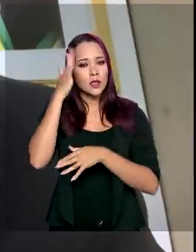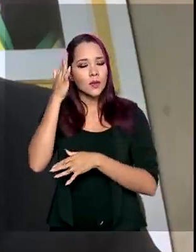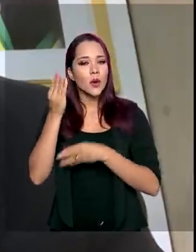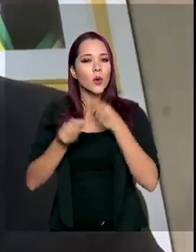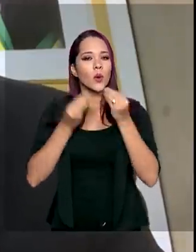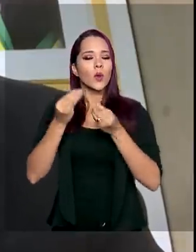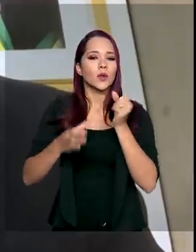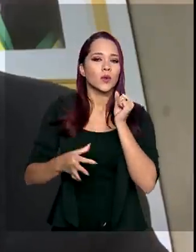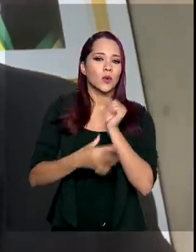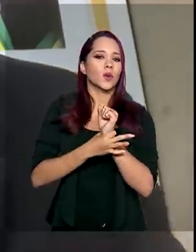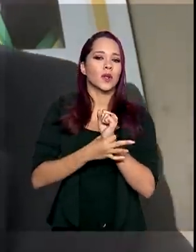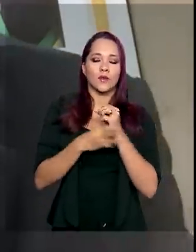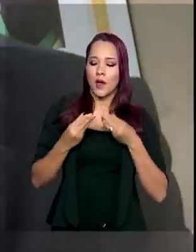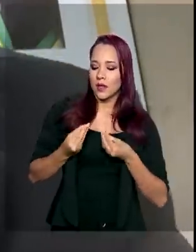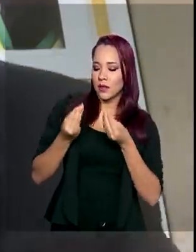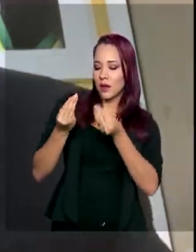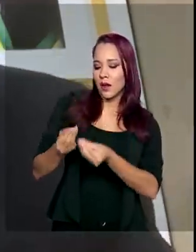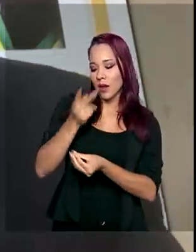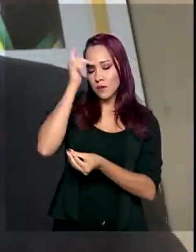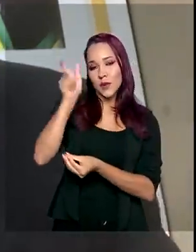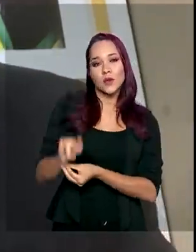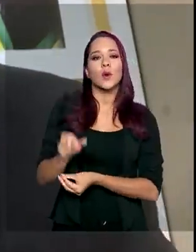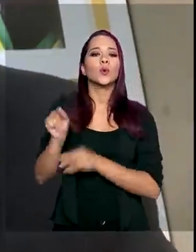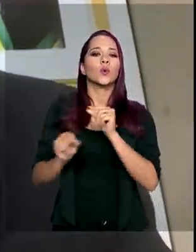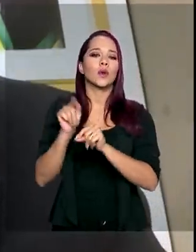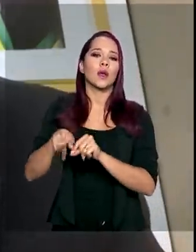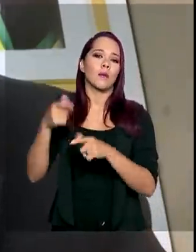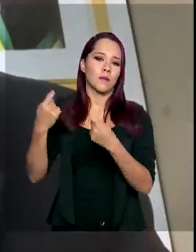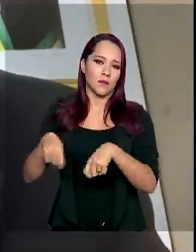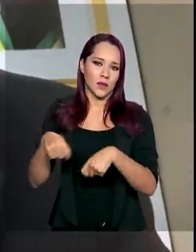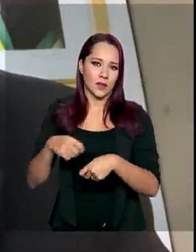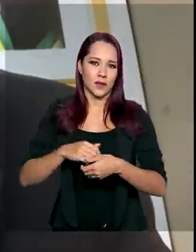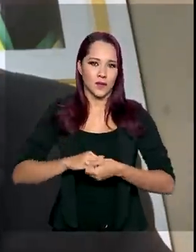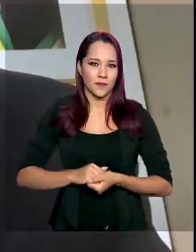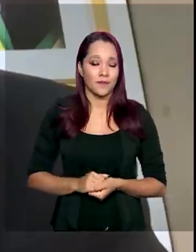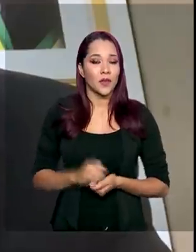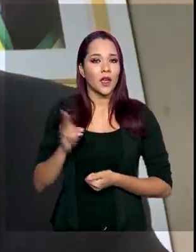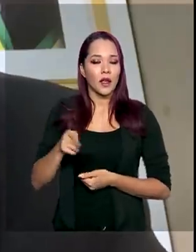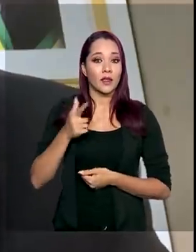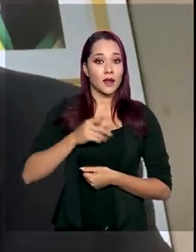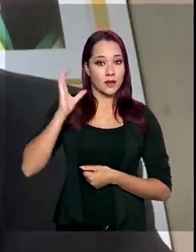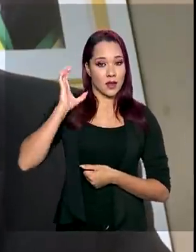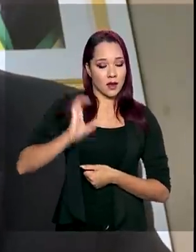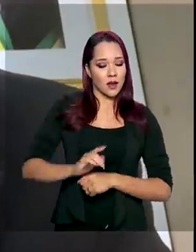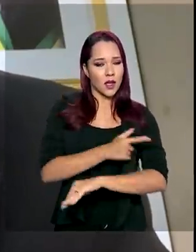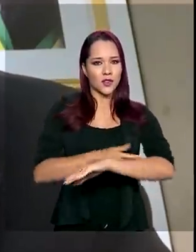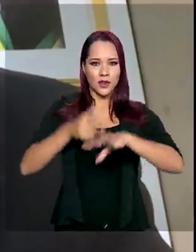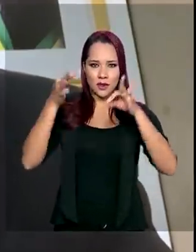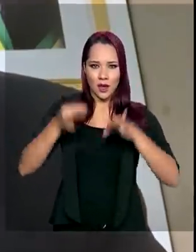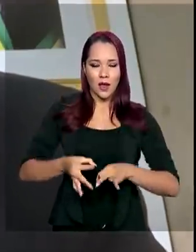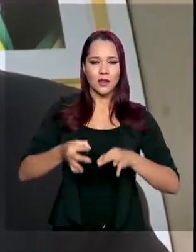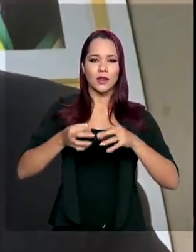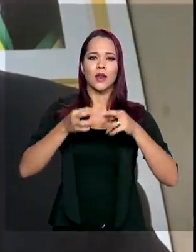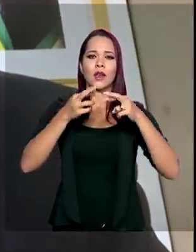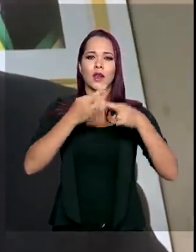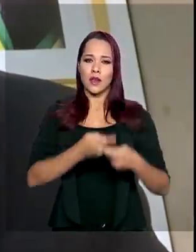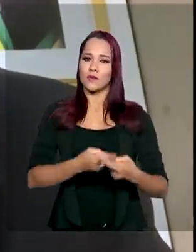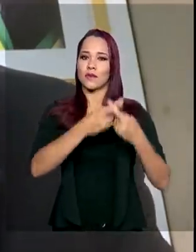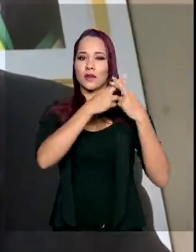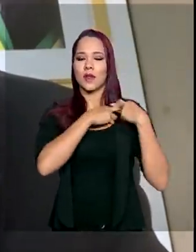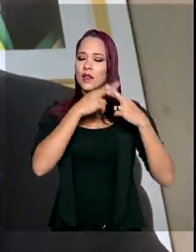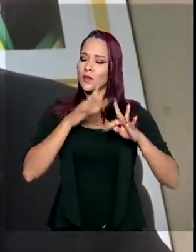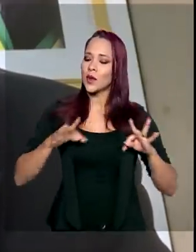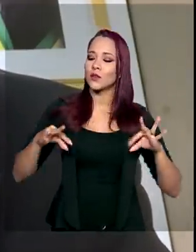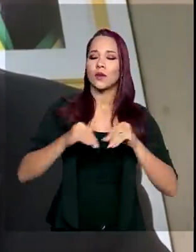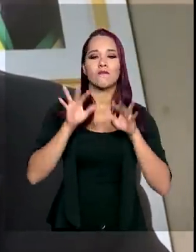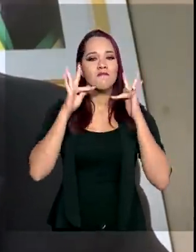fato, para entregar a essas pessoas o que elas precisam, que é cidadania, dignidade e responsabilidade para todas essas